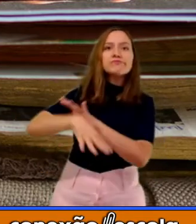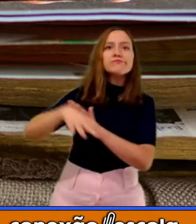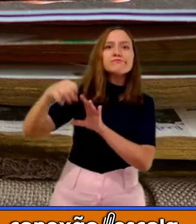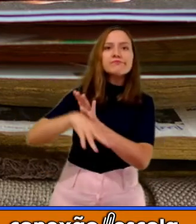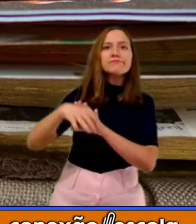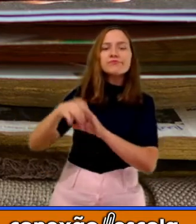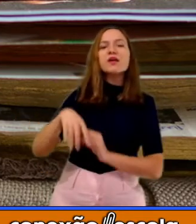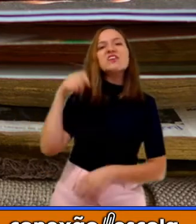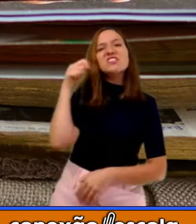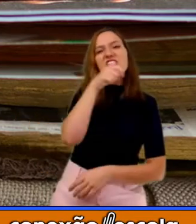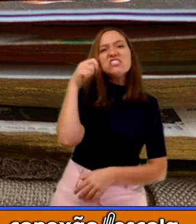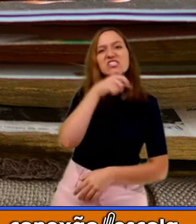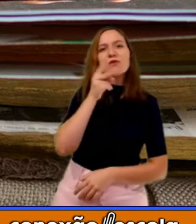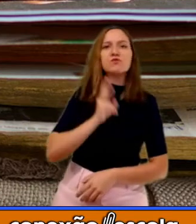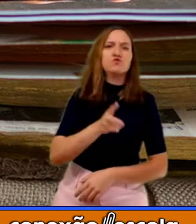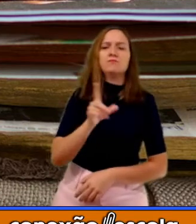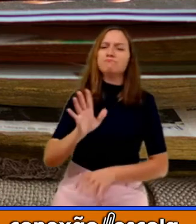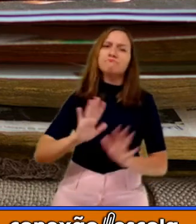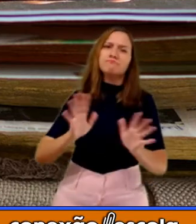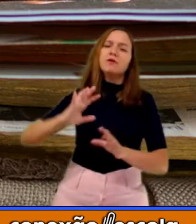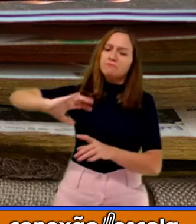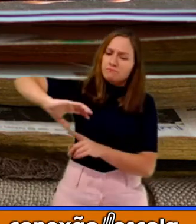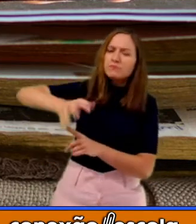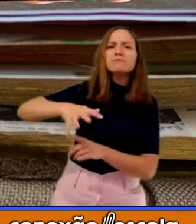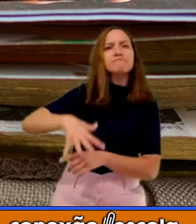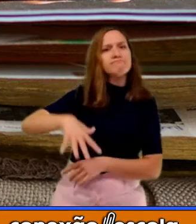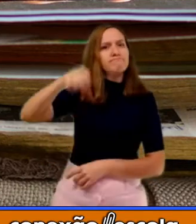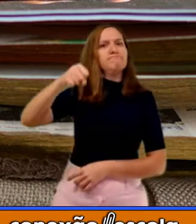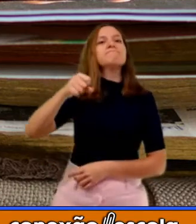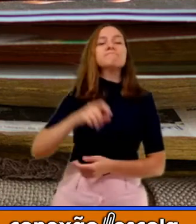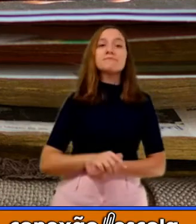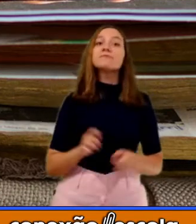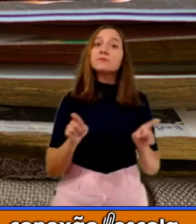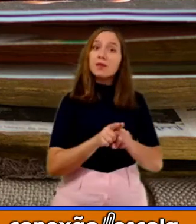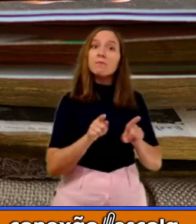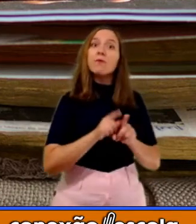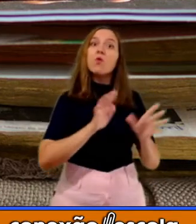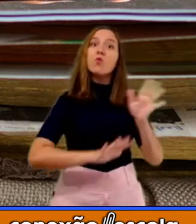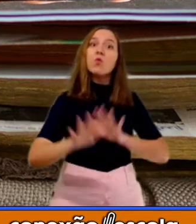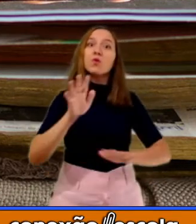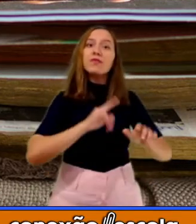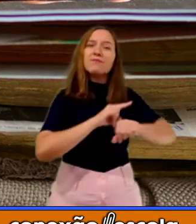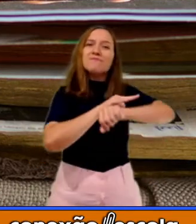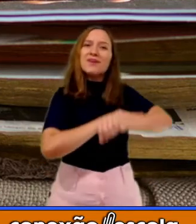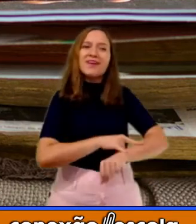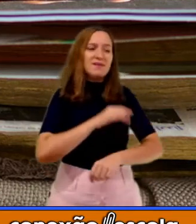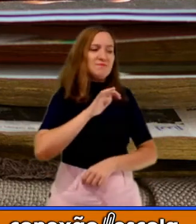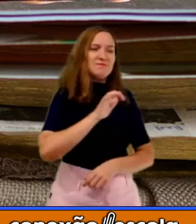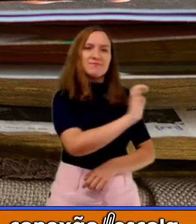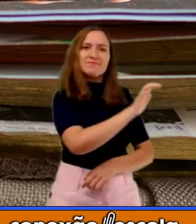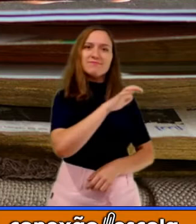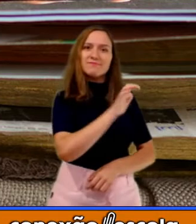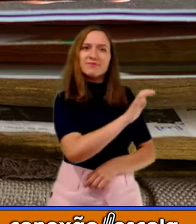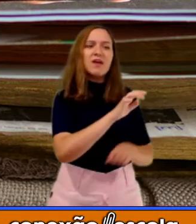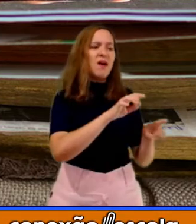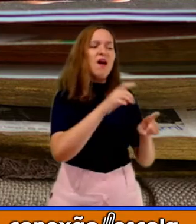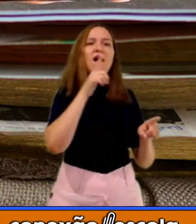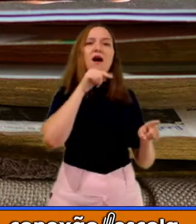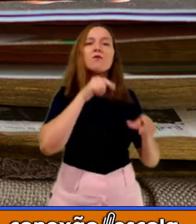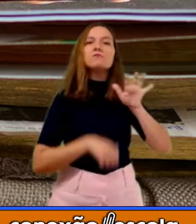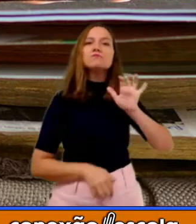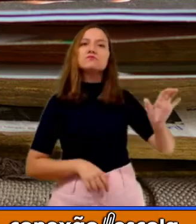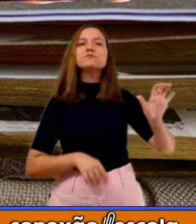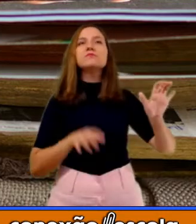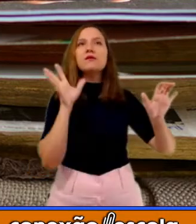desperdício. Eu posso cuidar da descarga do vaso sanitário para que a água não vá embora, vá